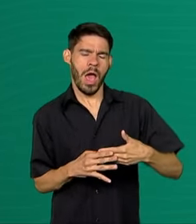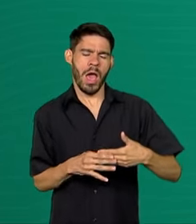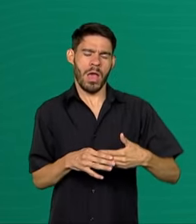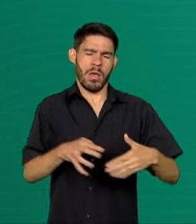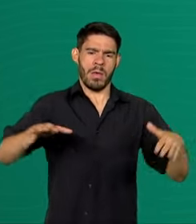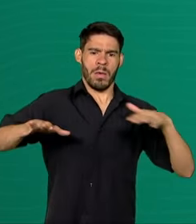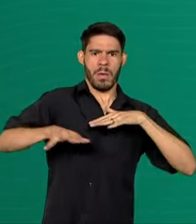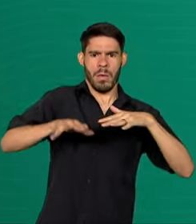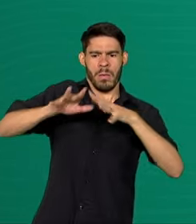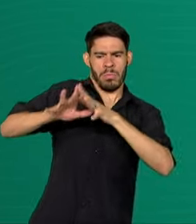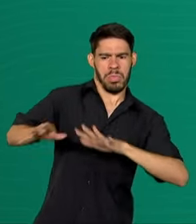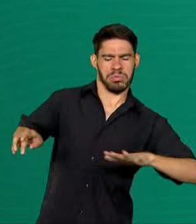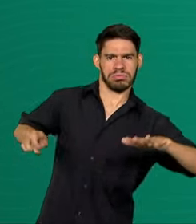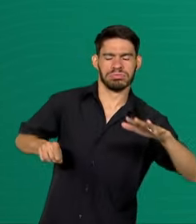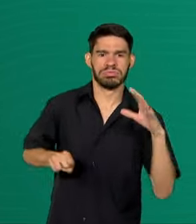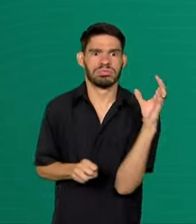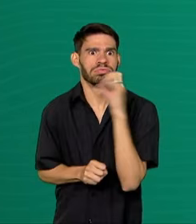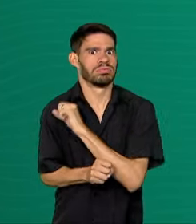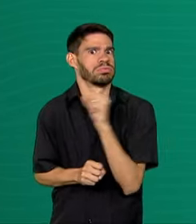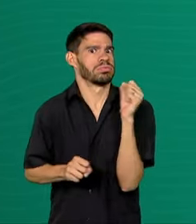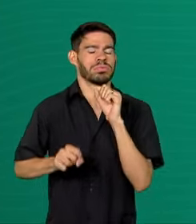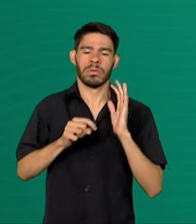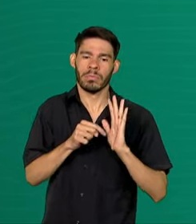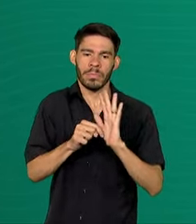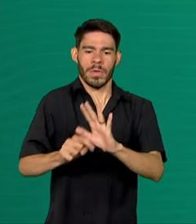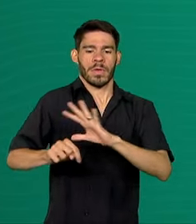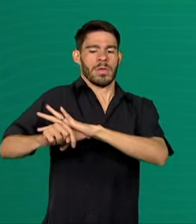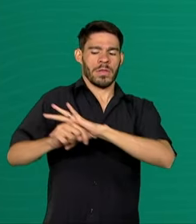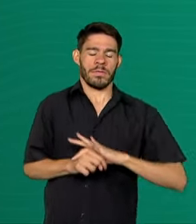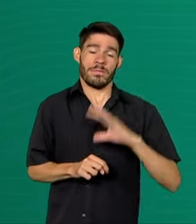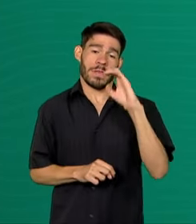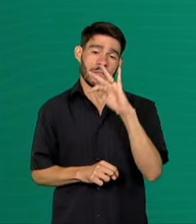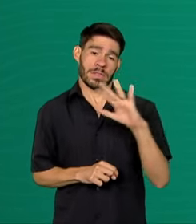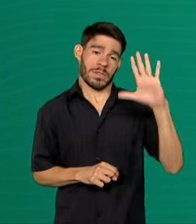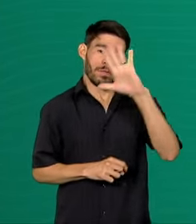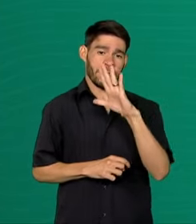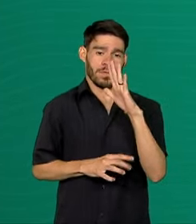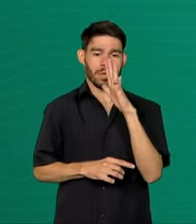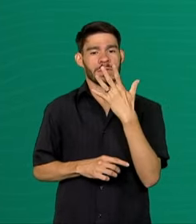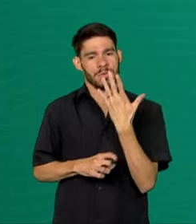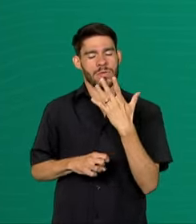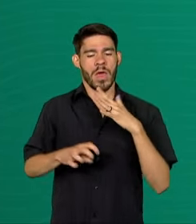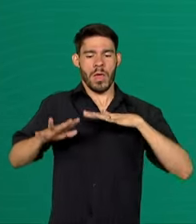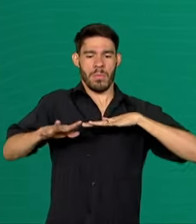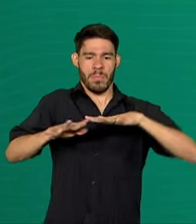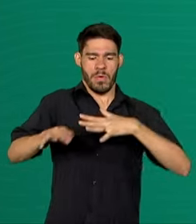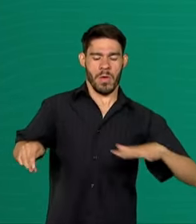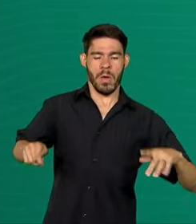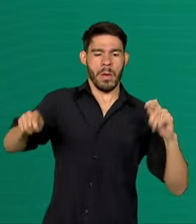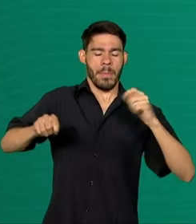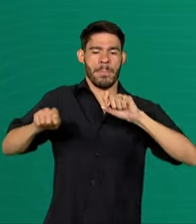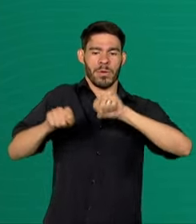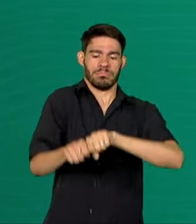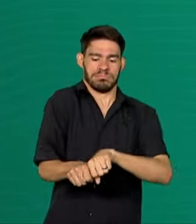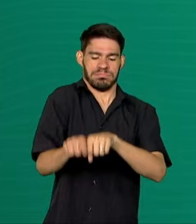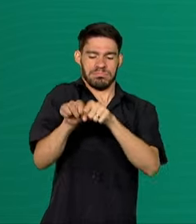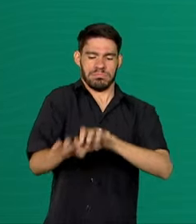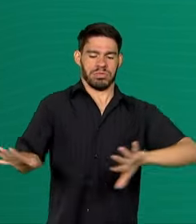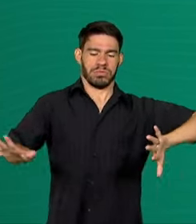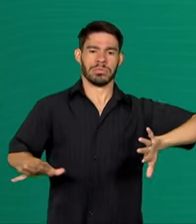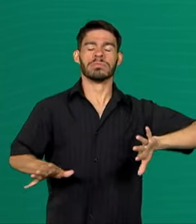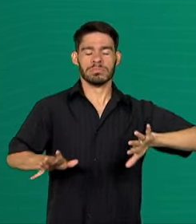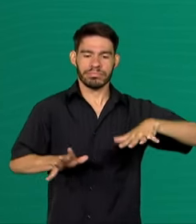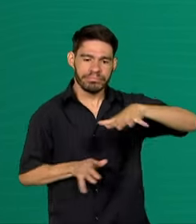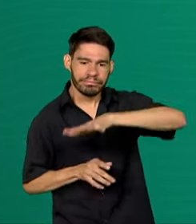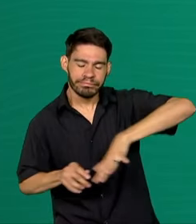do movimento de terra. Foi apresentado aqui pela Defesa Civil Nacional esse movimento, que indica que pode haver um rompimento na superfície